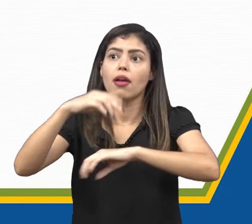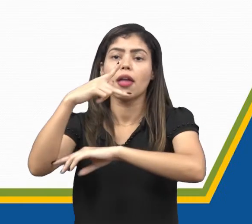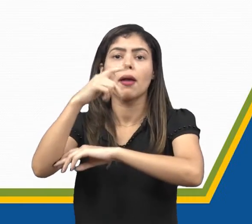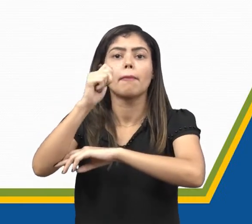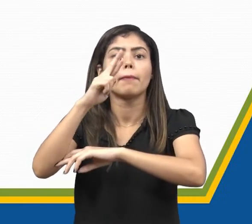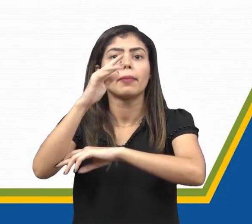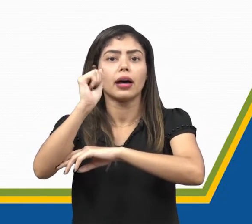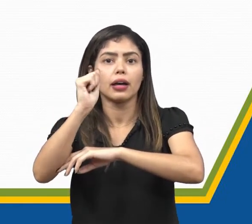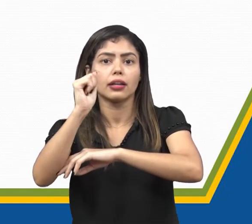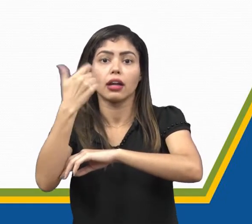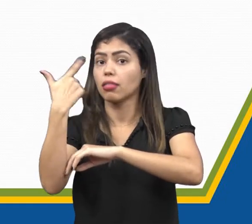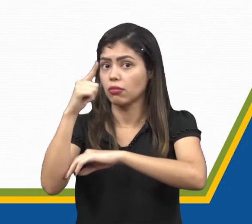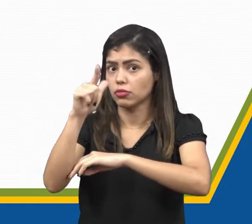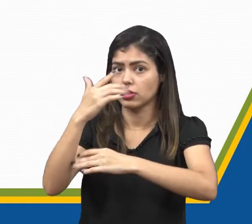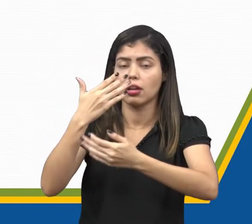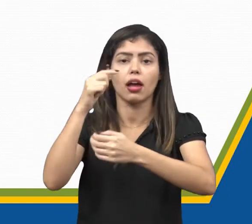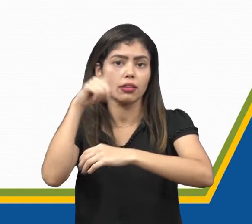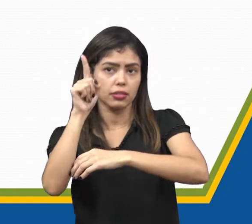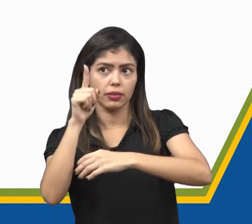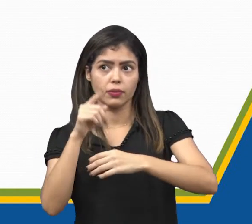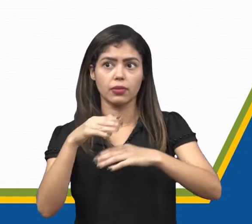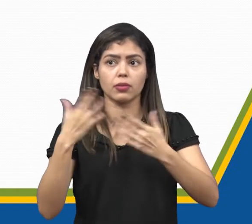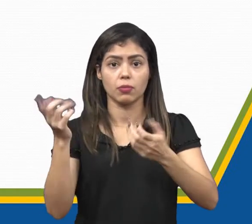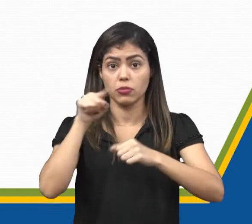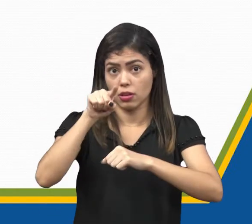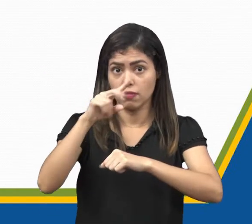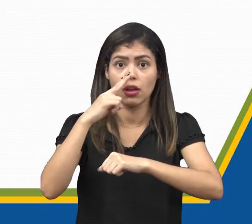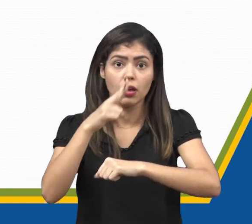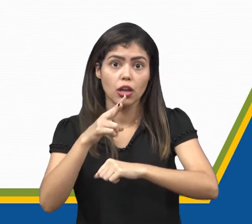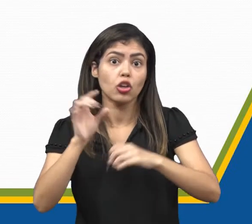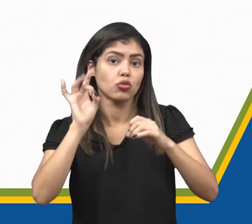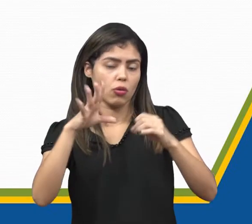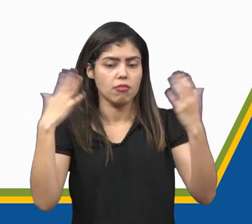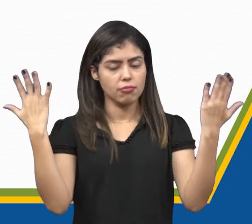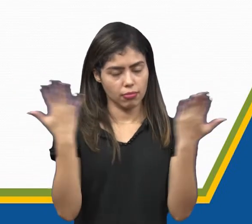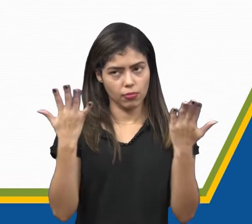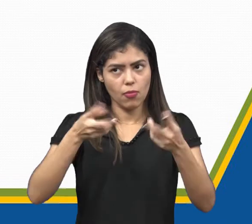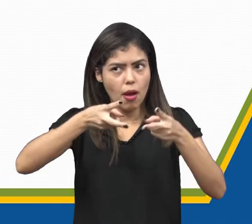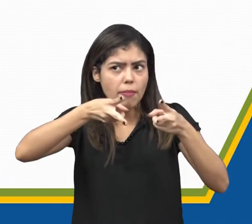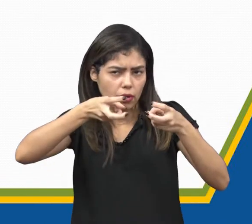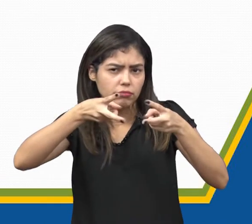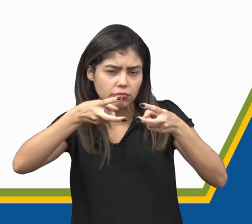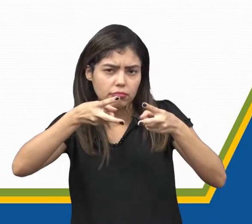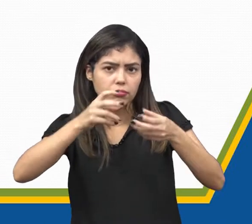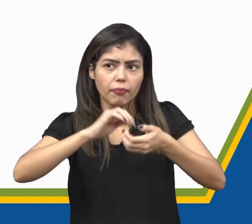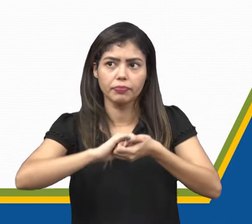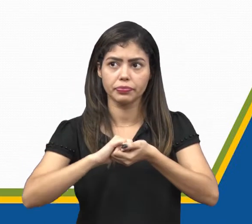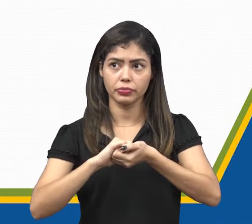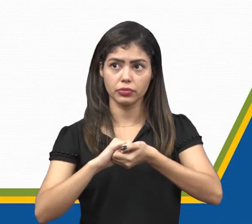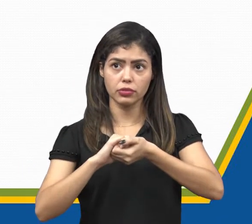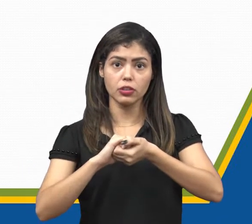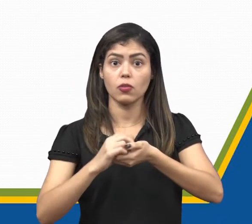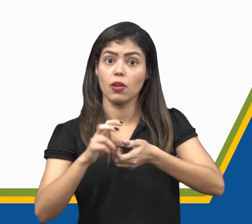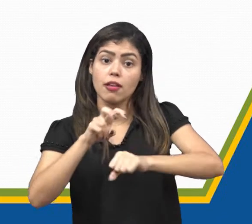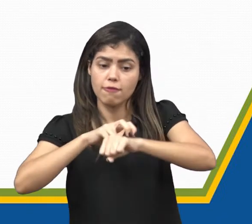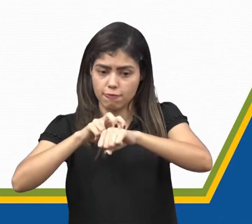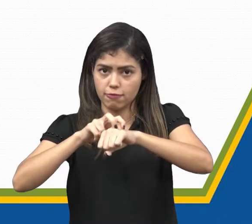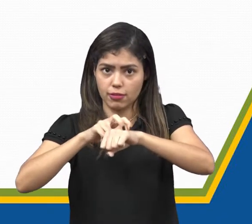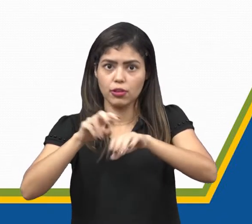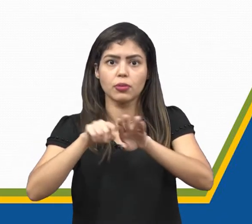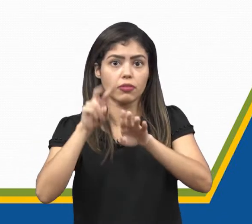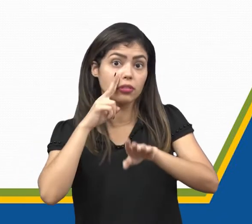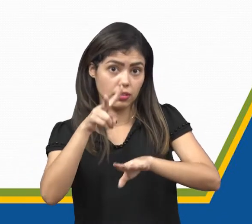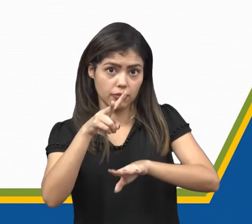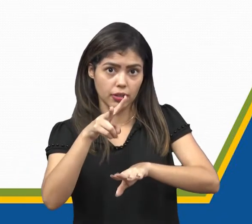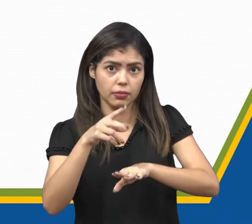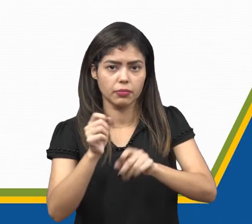conforme vocês veem aí no slide. Agora, como a gente pode perceber, eu até coloquei em verde para que isso fique bem